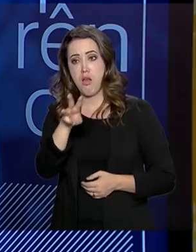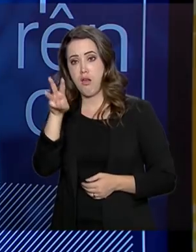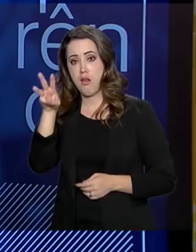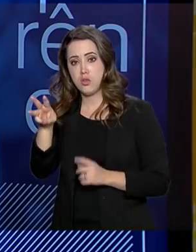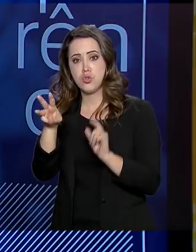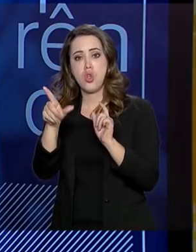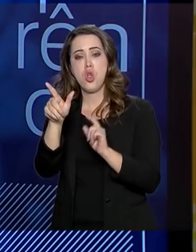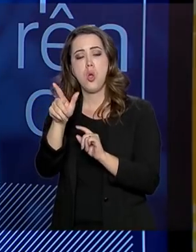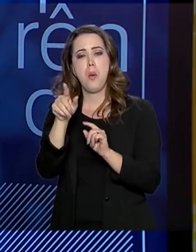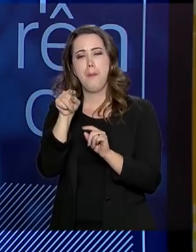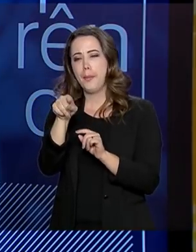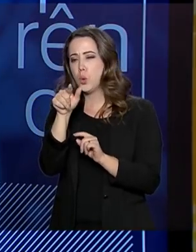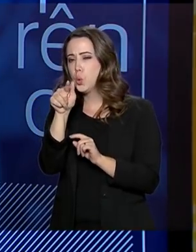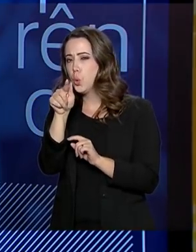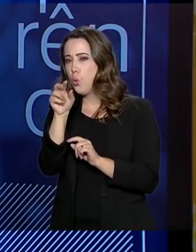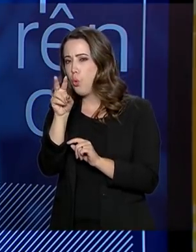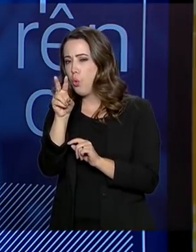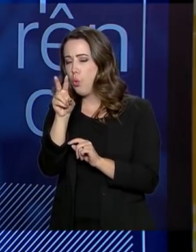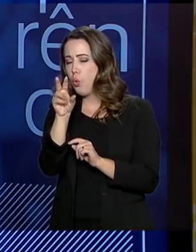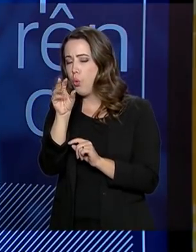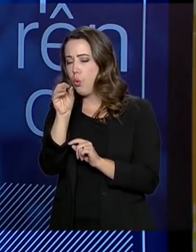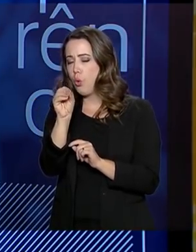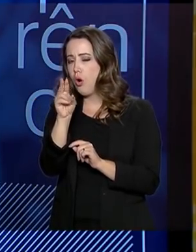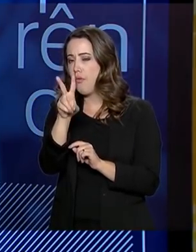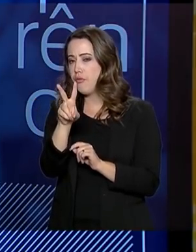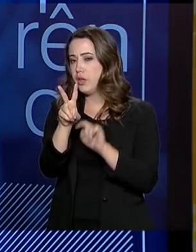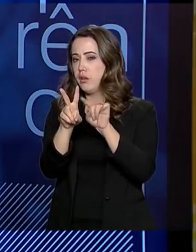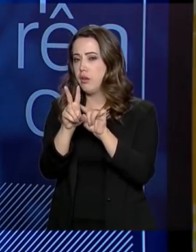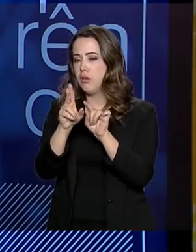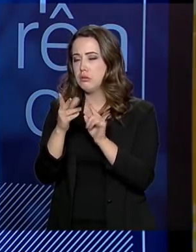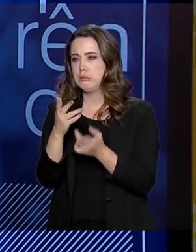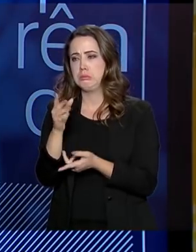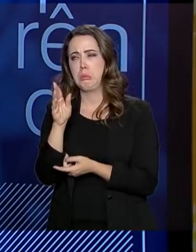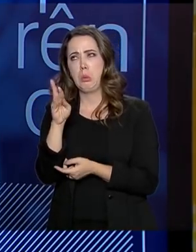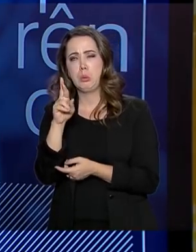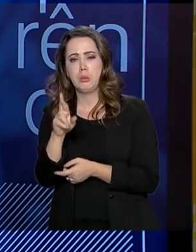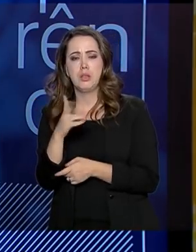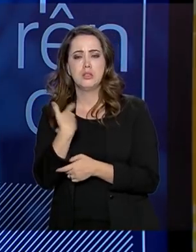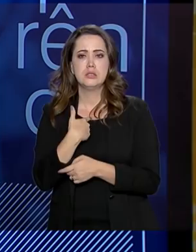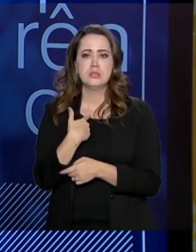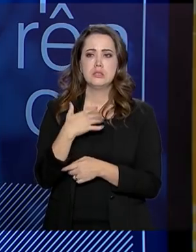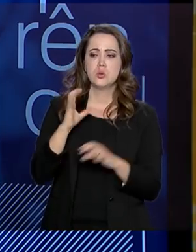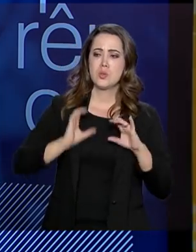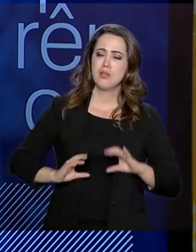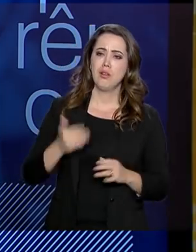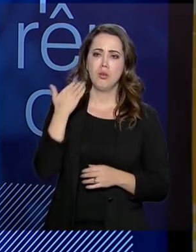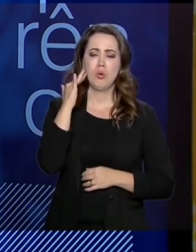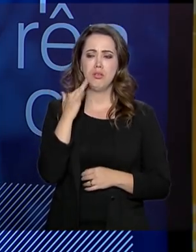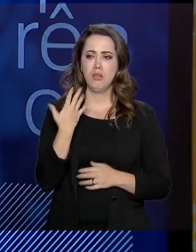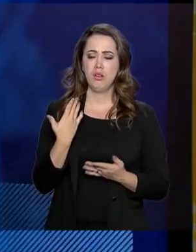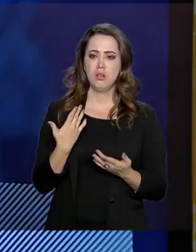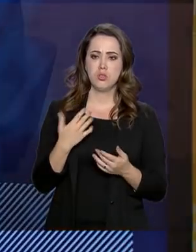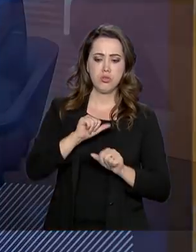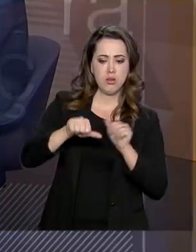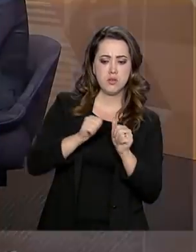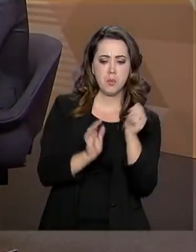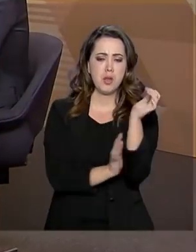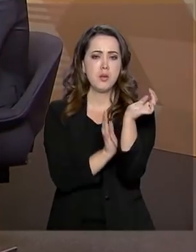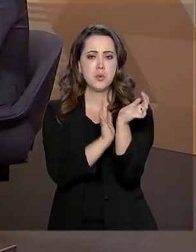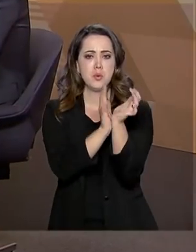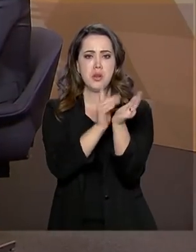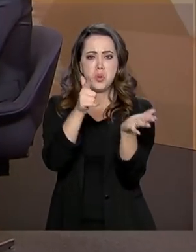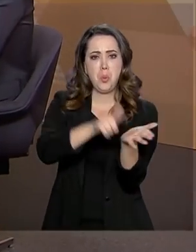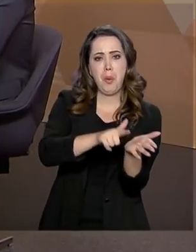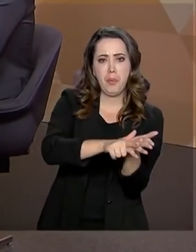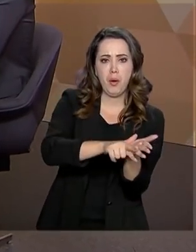distribuídos em formatos e padrões que o cidadão não entende. Eles, basicamente, trouxeram a burocracia do mundo